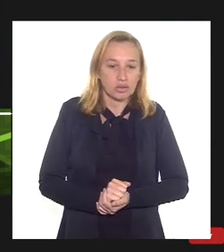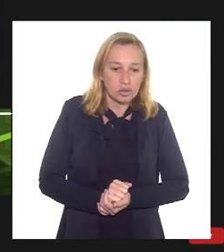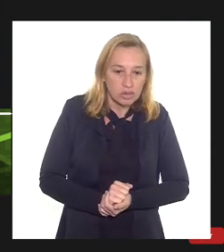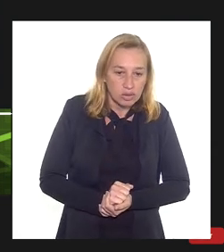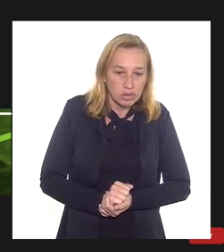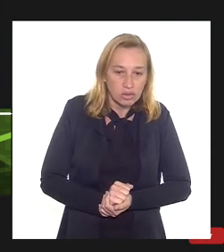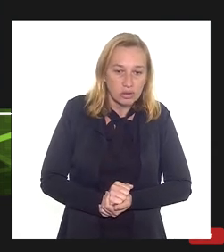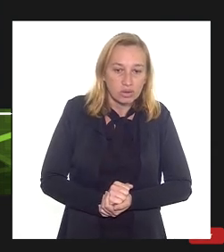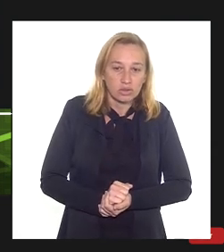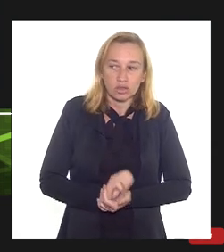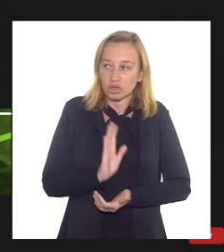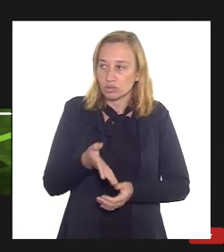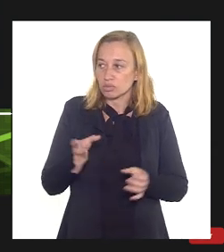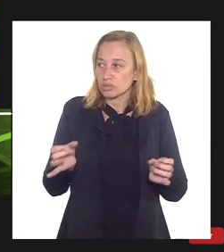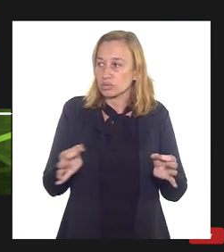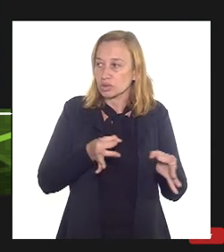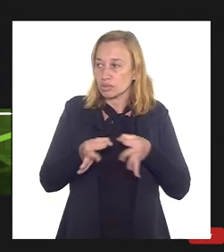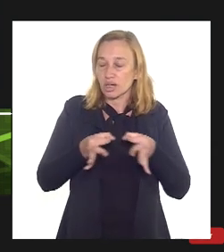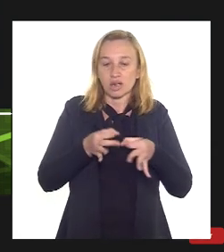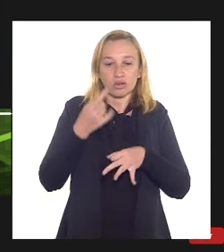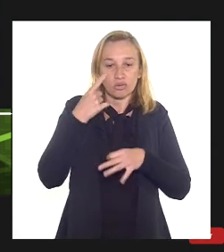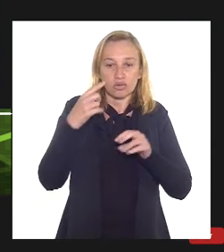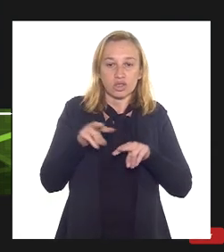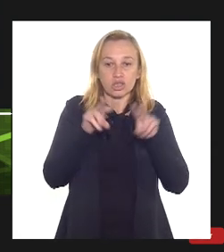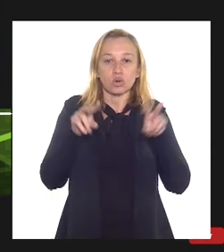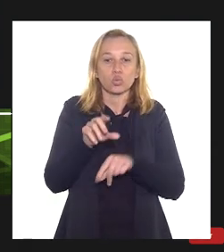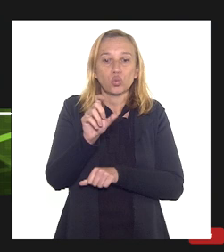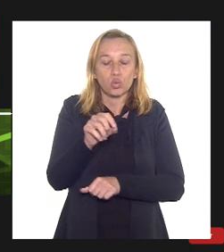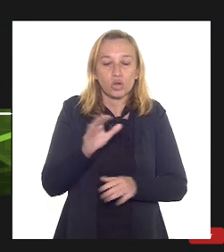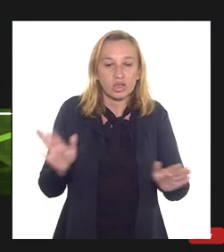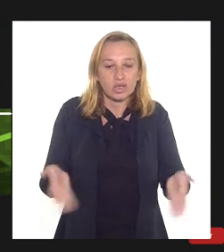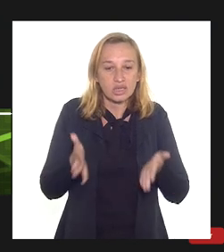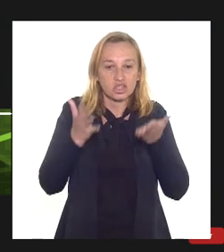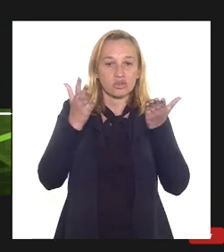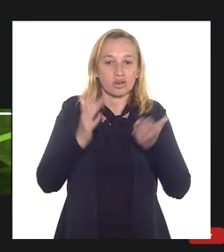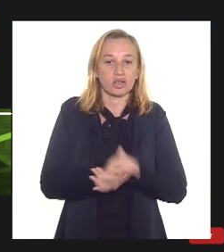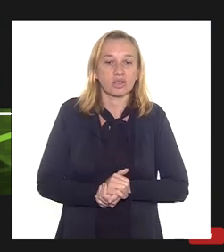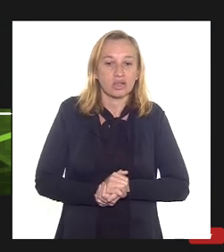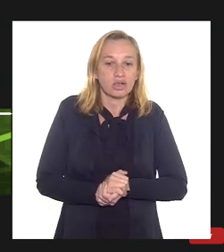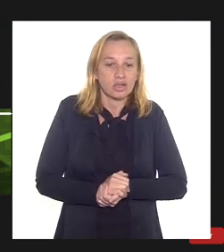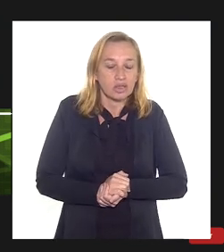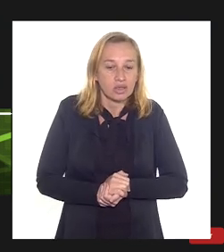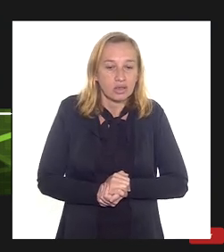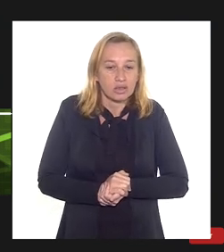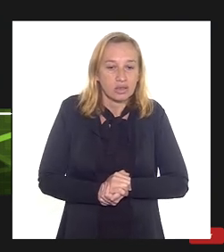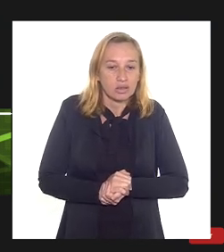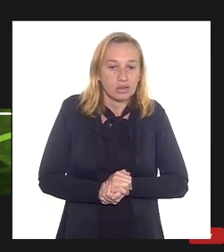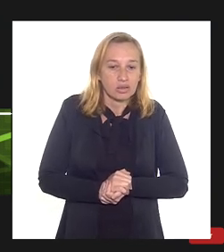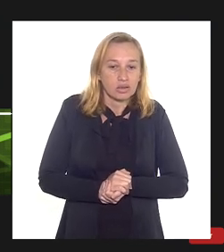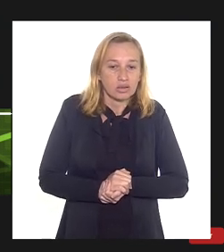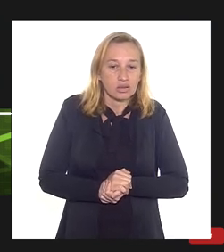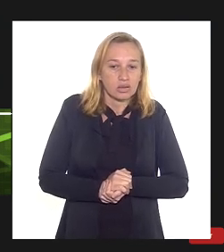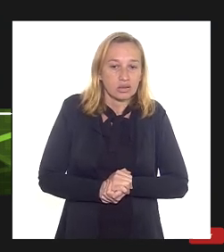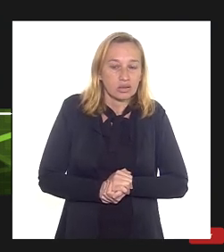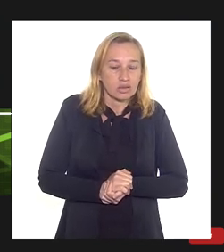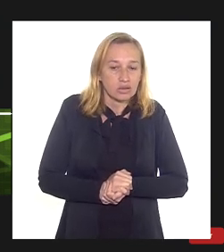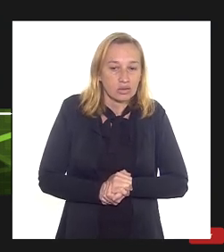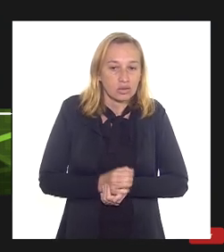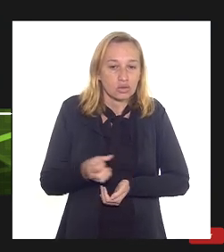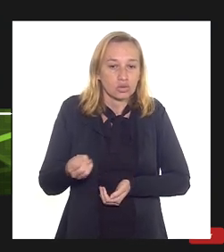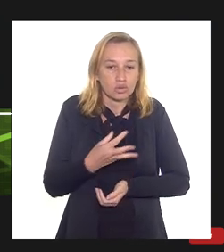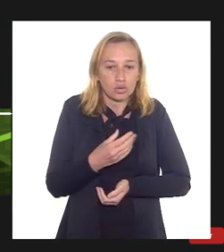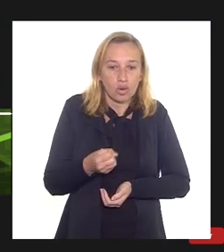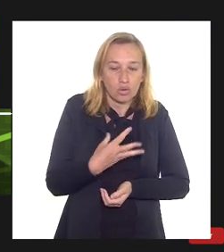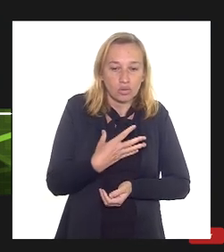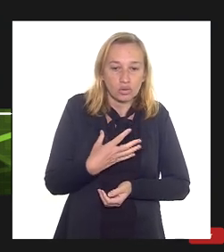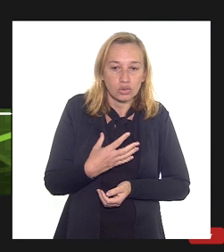outros que estão sendo feitos, visando aí incentivar iniciativas, incentivar possíveis novos polos industriais